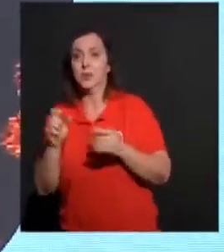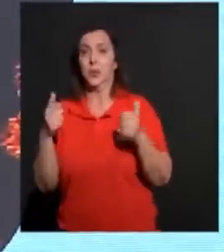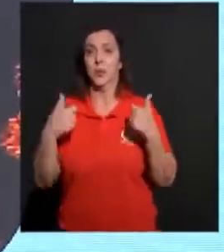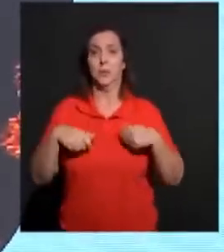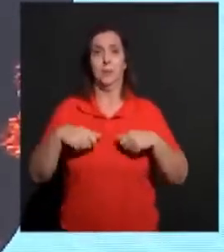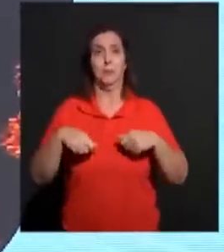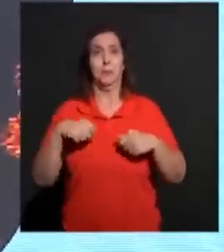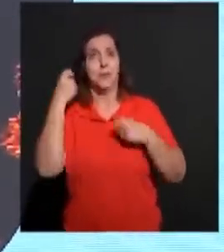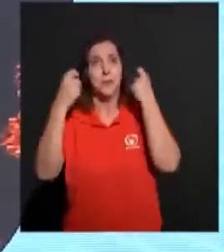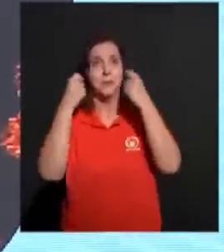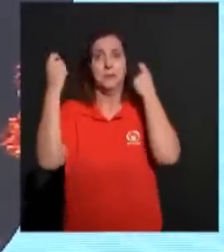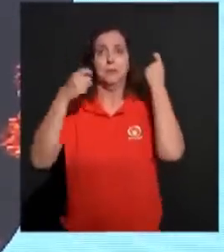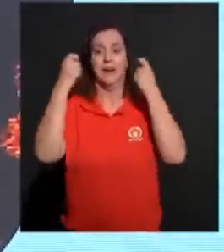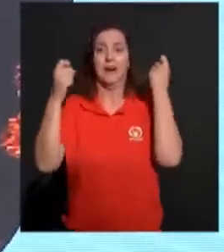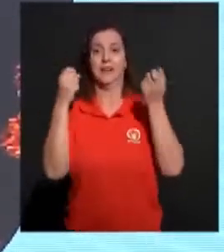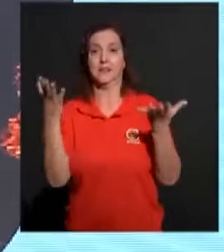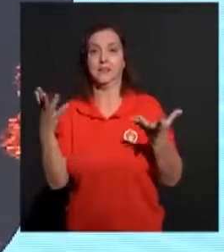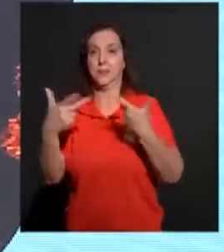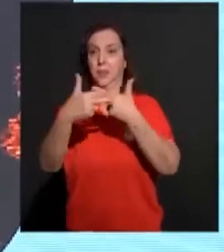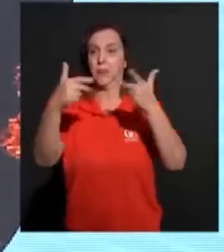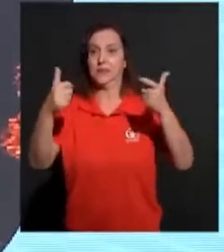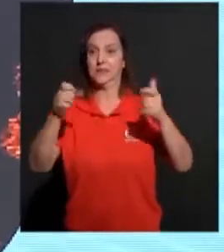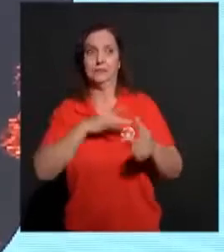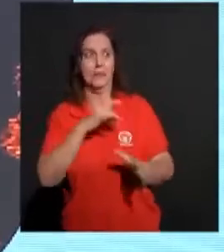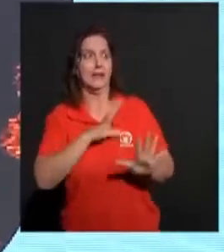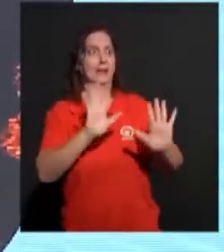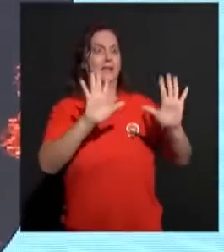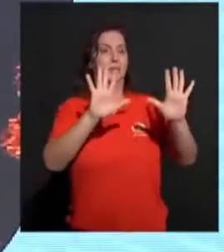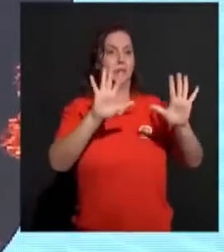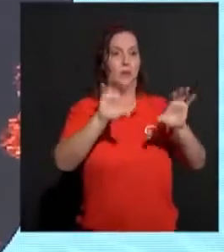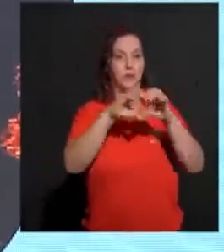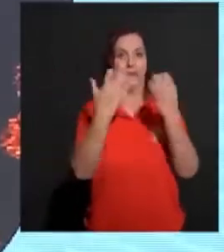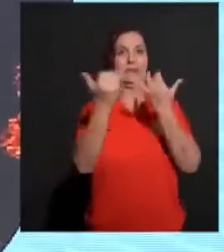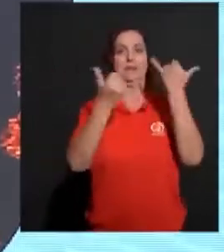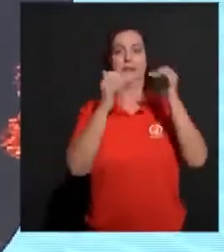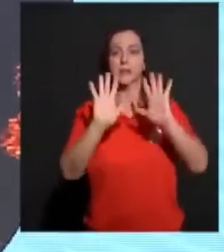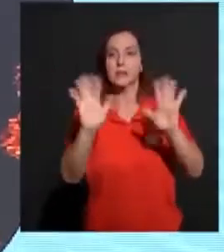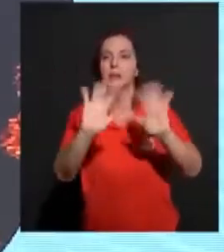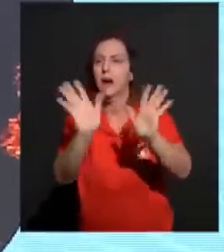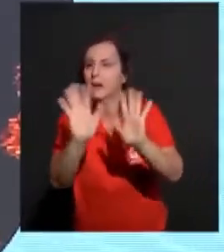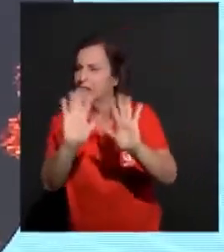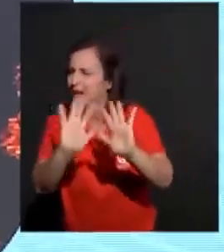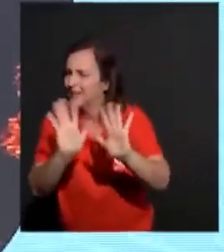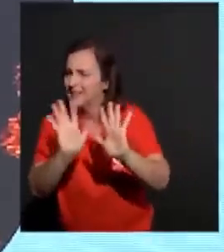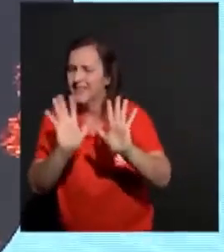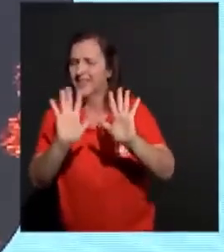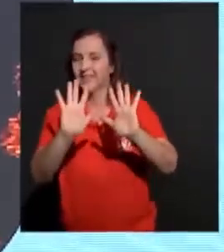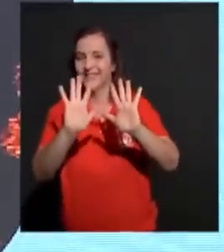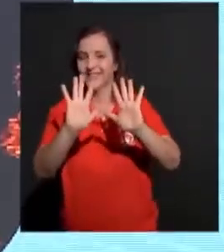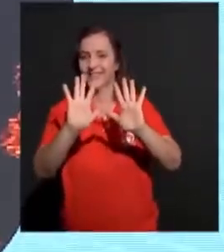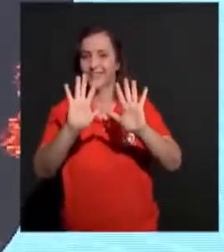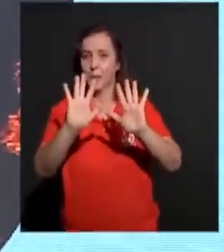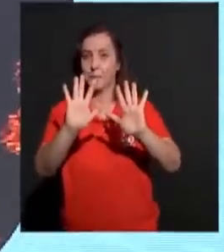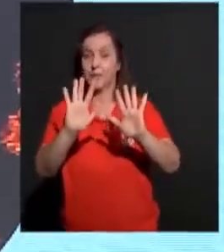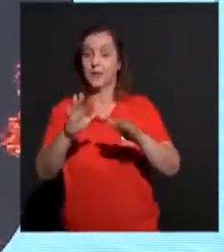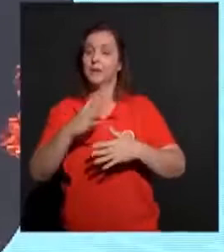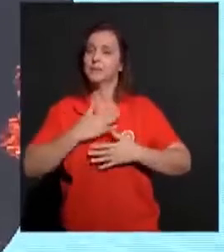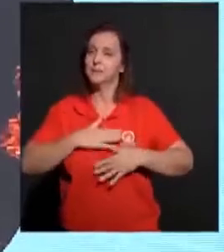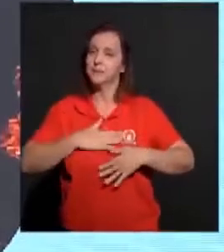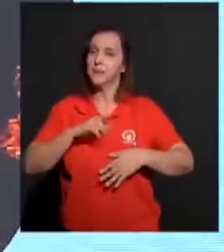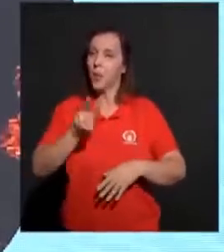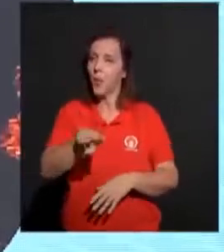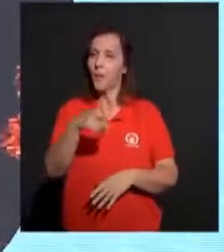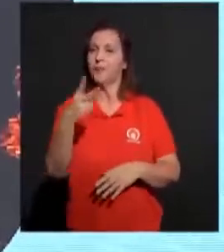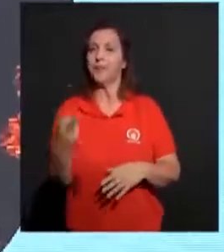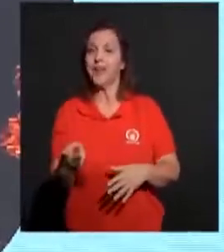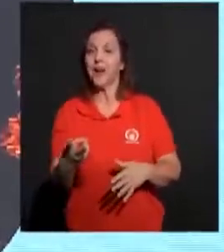dragão, do não sei o quê. Vai vir, eu vou ficar com medo. Não, querido, não é a nossa proposta. Não é o que Deus trouxe ao nosso coração. Pelo contrário,